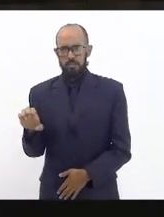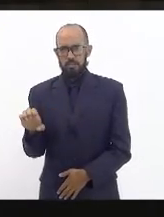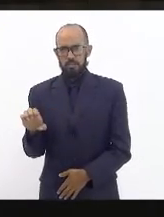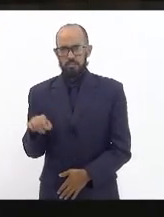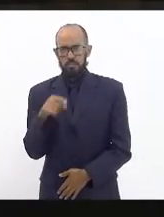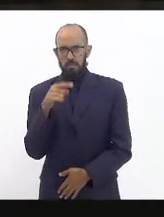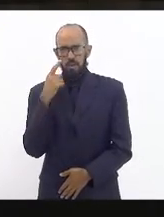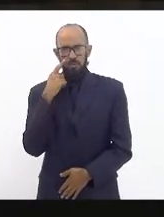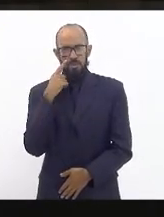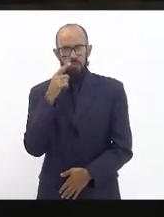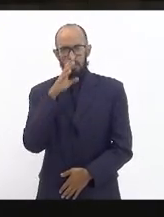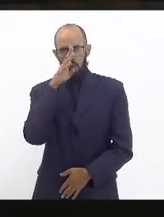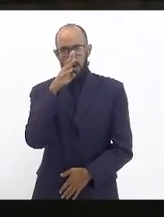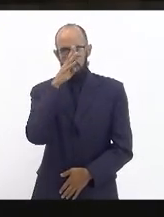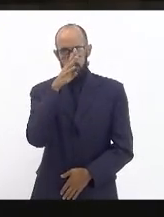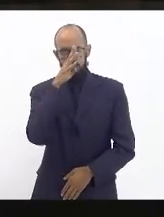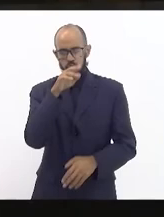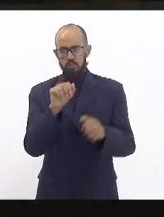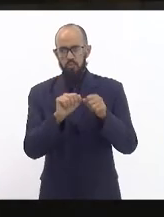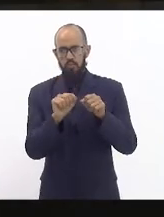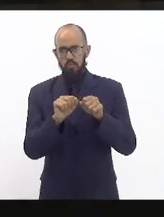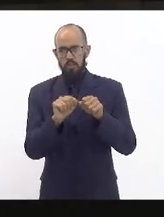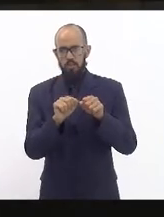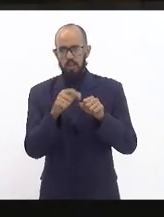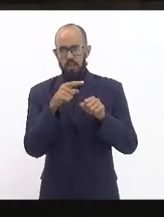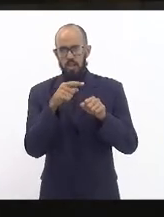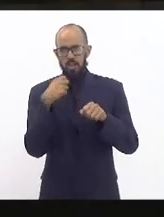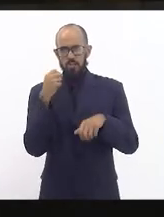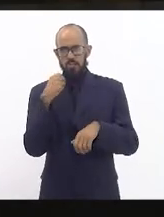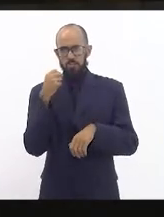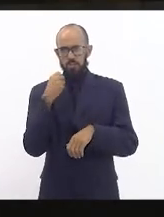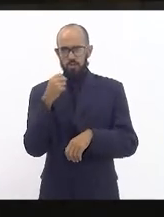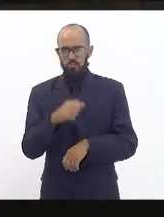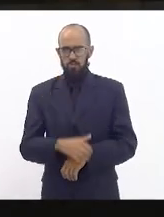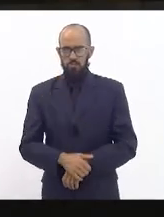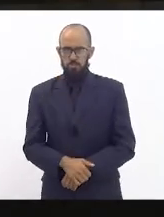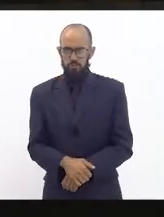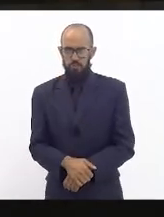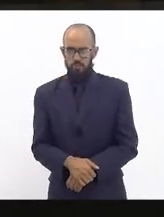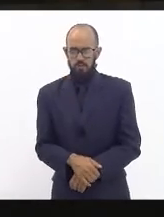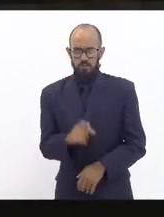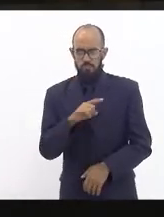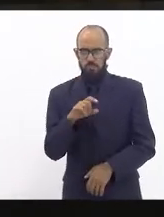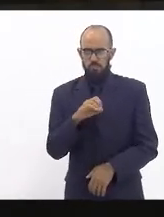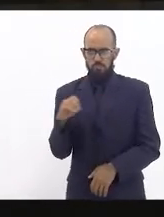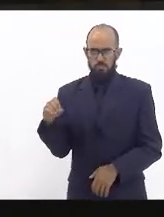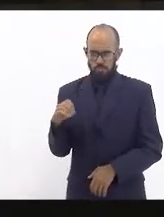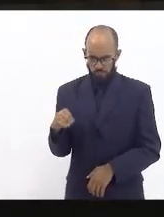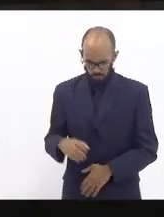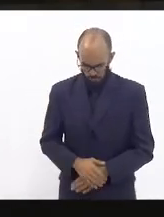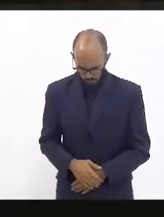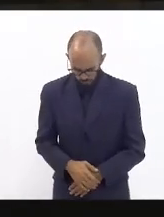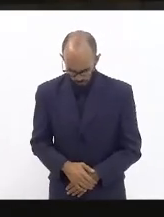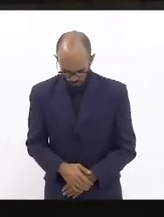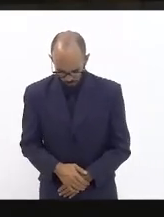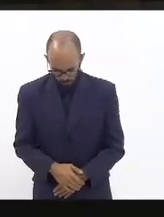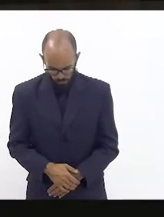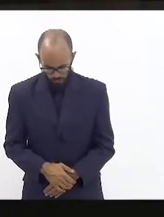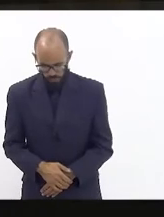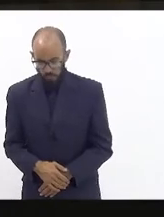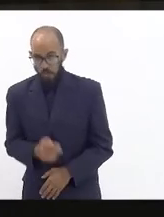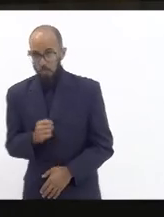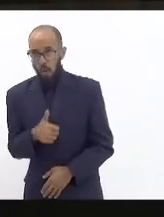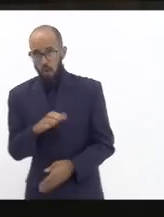absurdo que vão fazer naquela região de Sepitiba na região da zona oeste que poucos investimentos tem